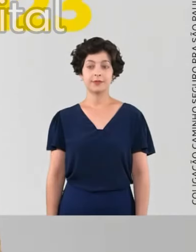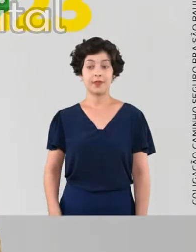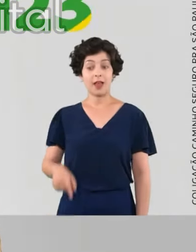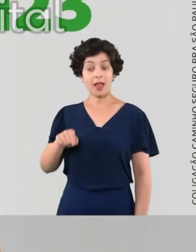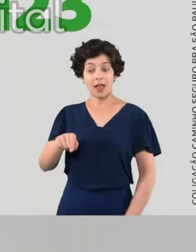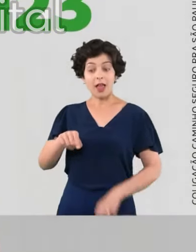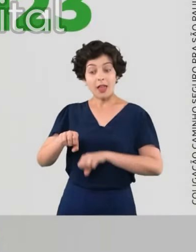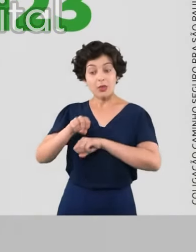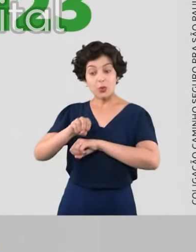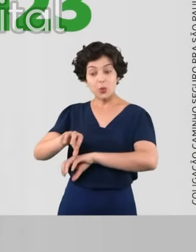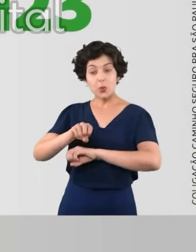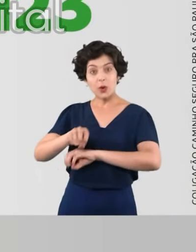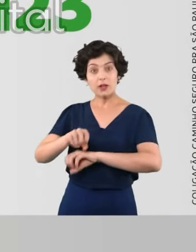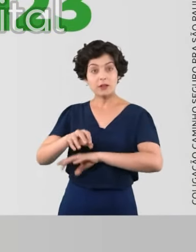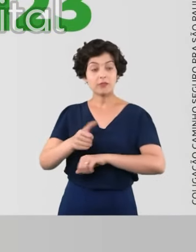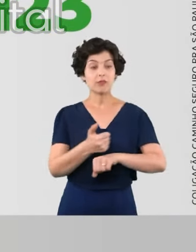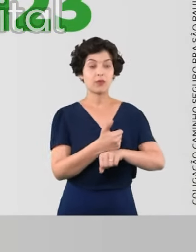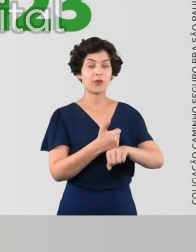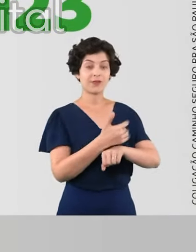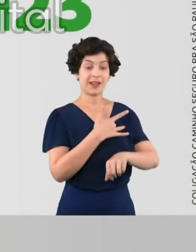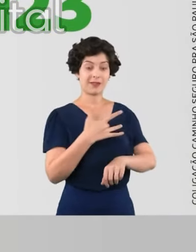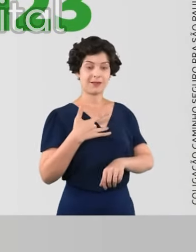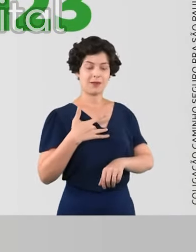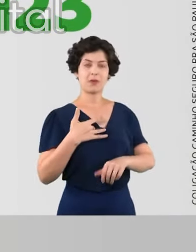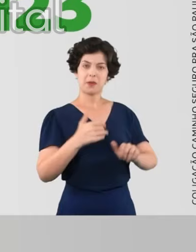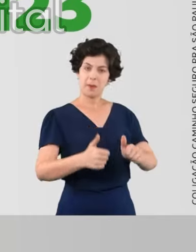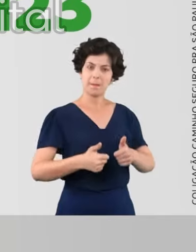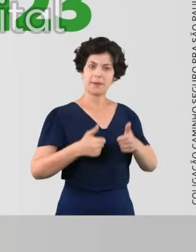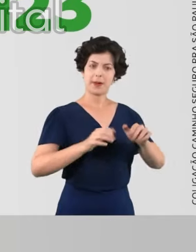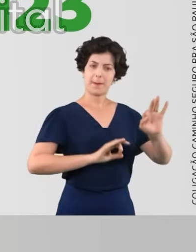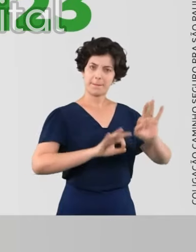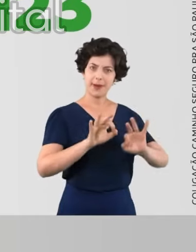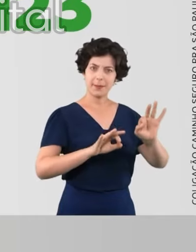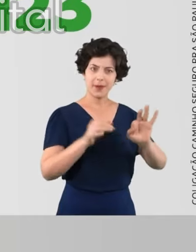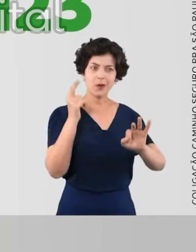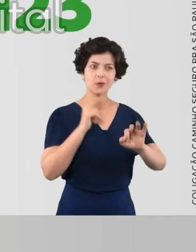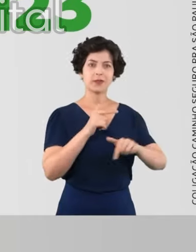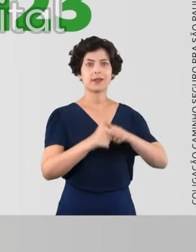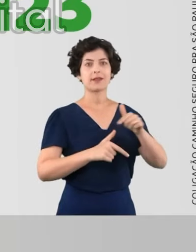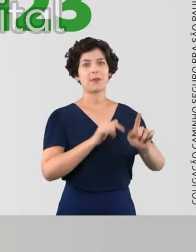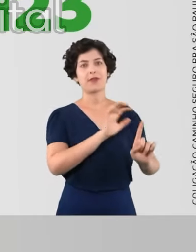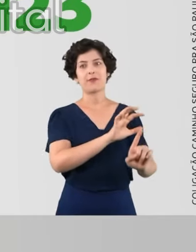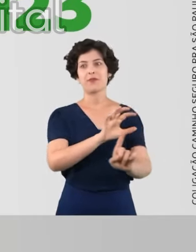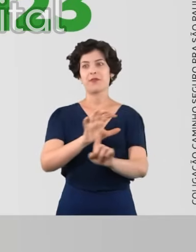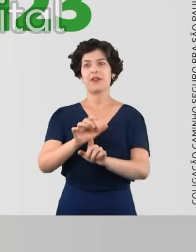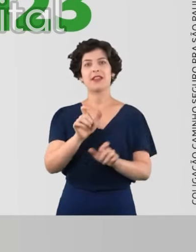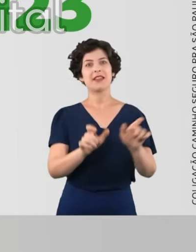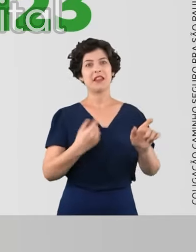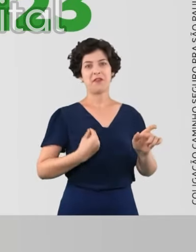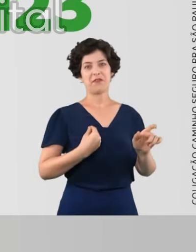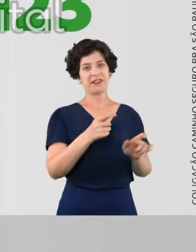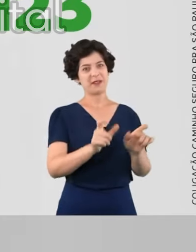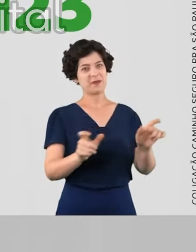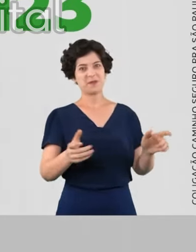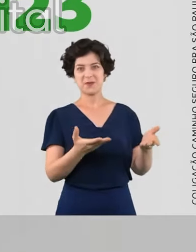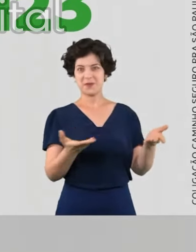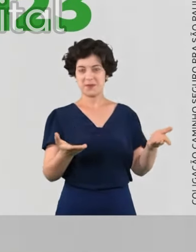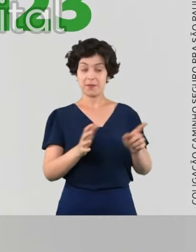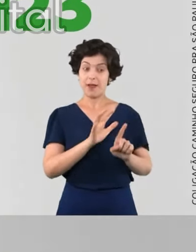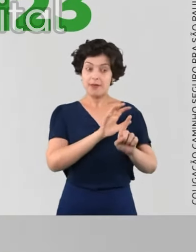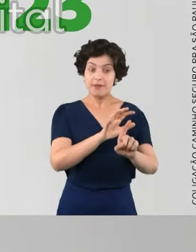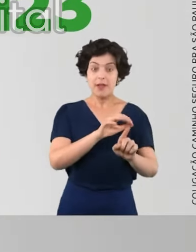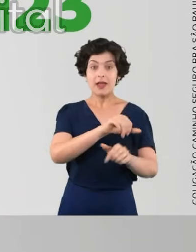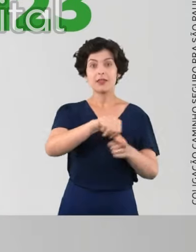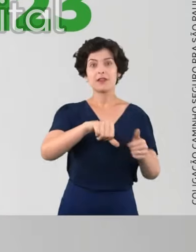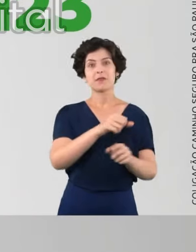Através da educação, os profissionais da saúde estarão mais preparados para fazer a diferença na vida das pessoas. Com isso,